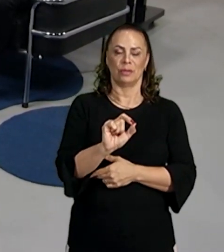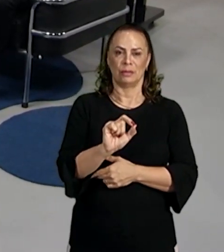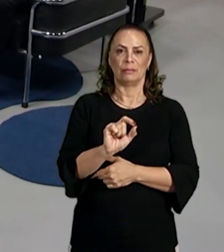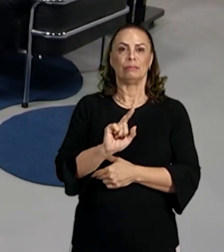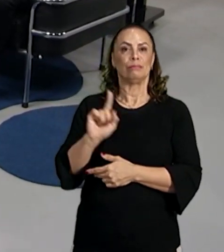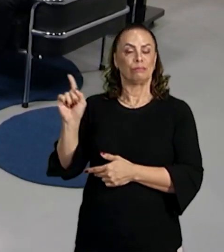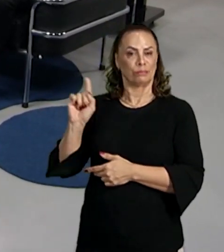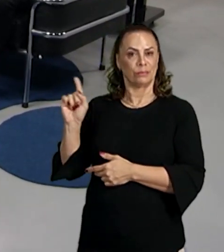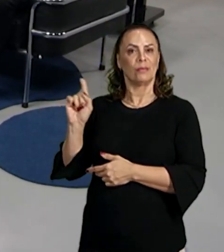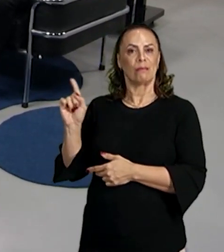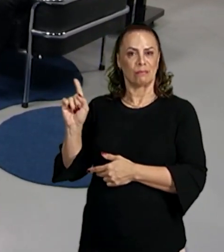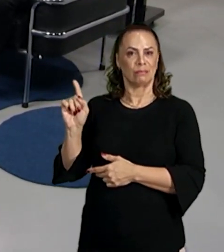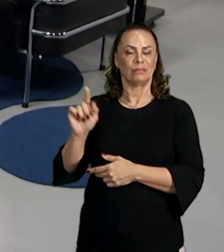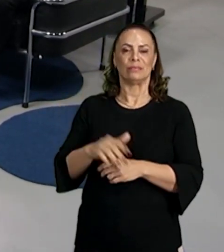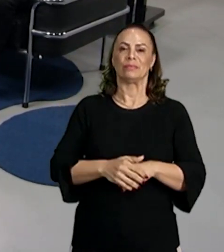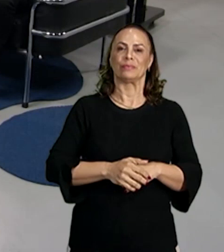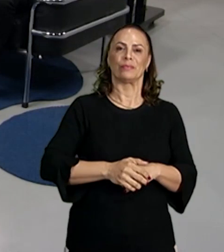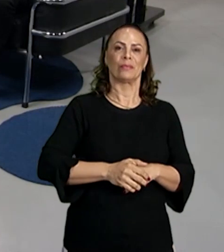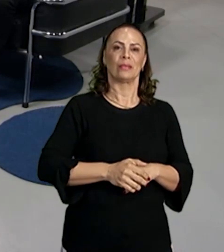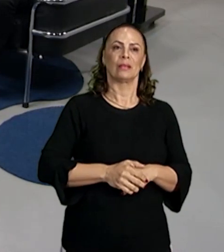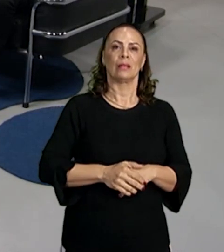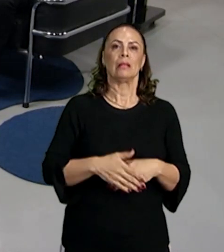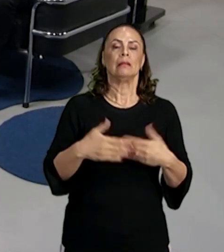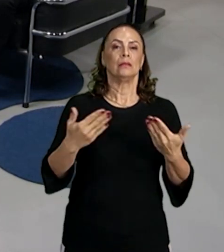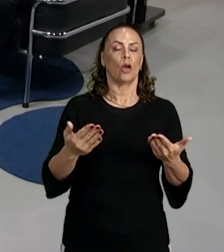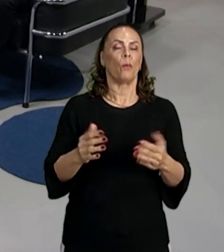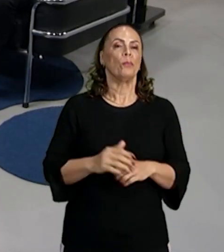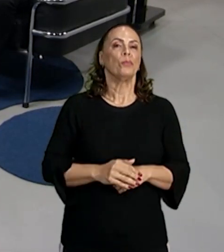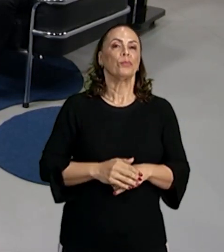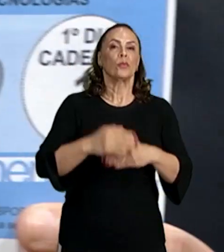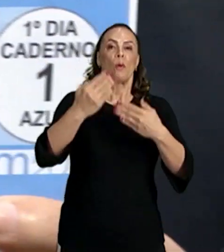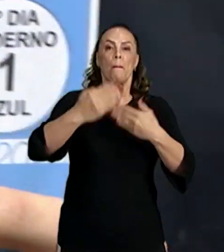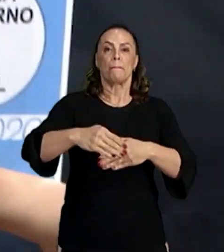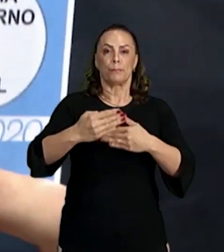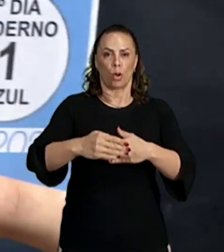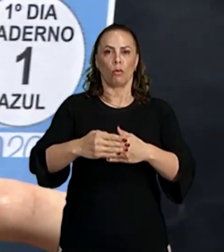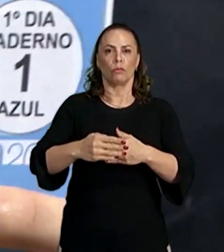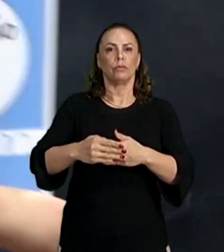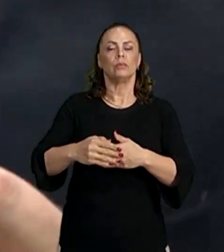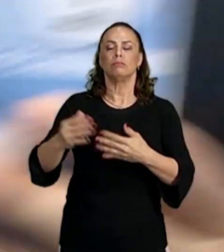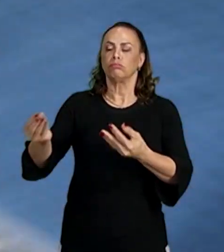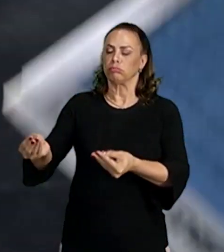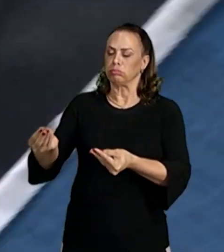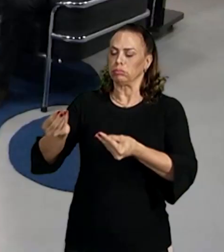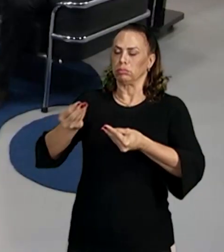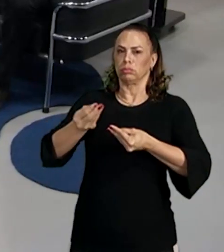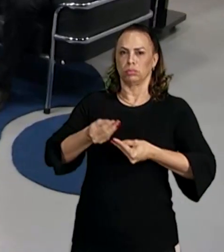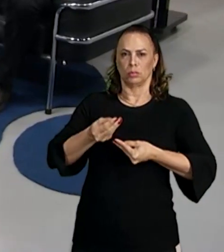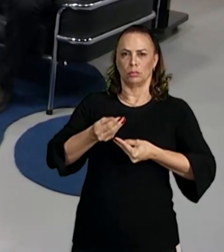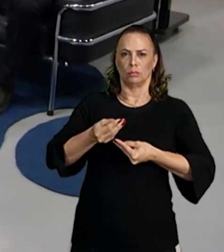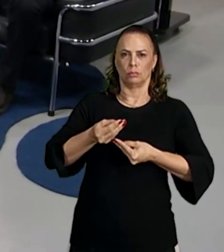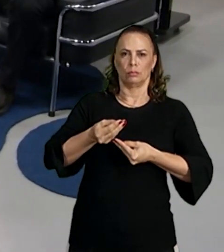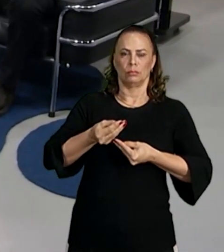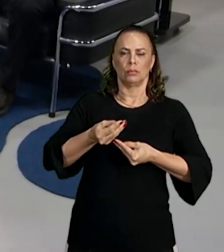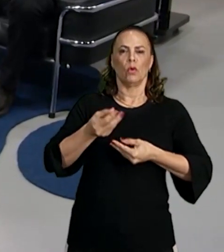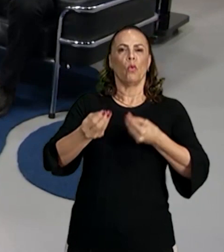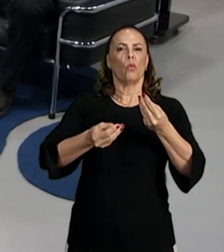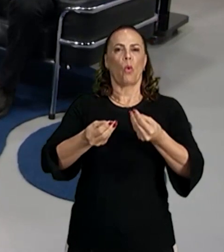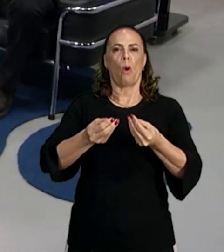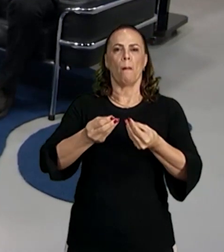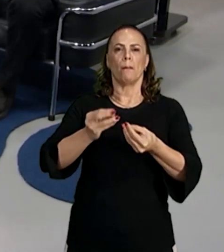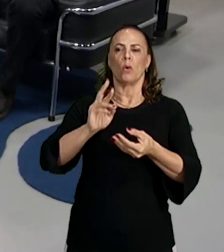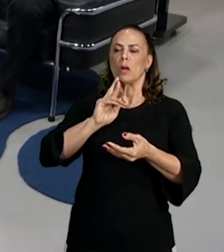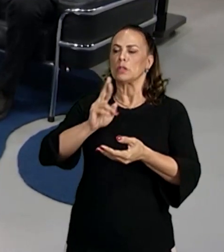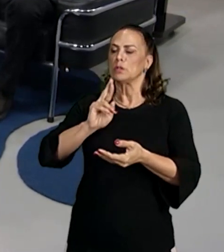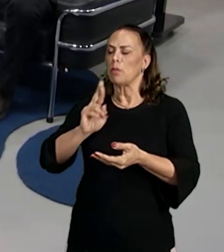impressa, foi a 2020. Quando o aluno recebe a prova, como eu procedo? Você perguntou qual que faz primeiro? A minha resposta, no meu